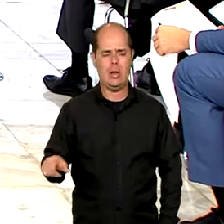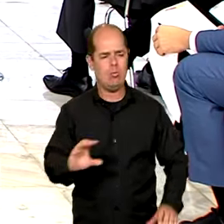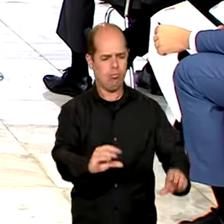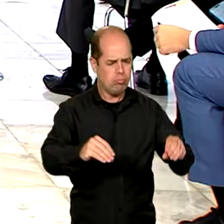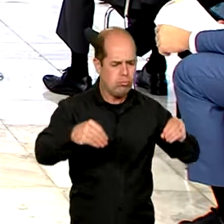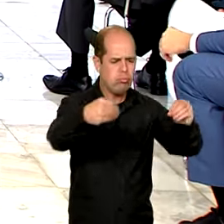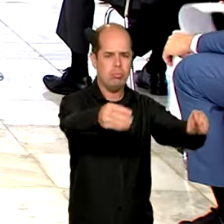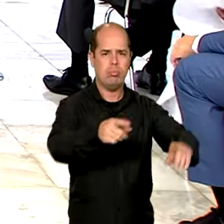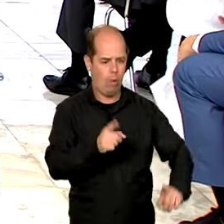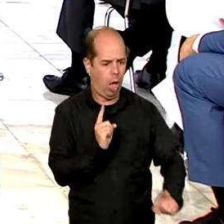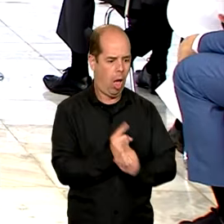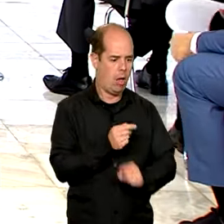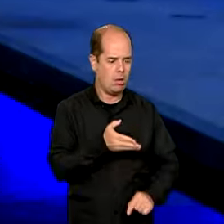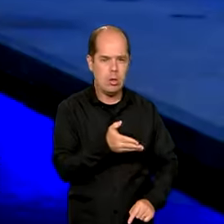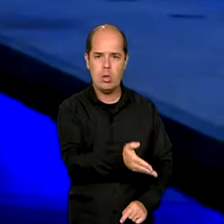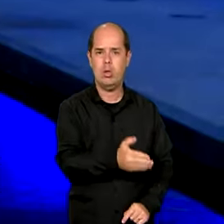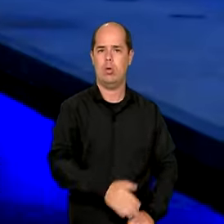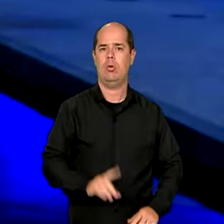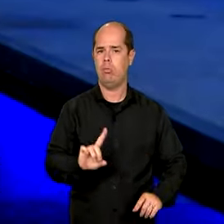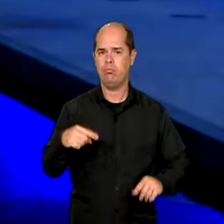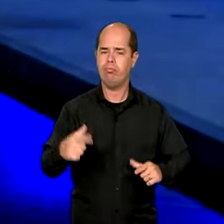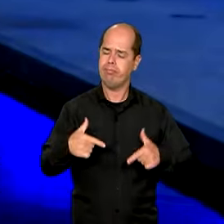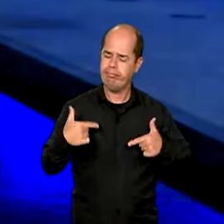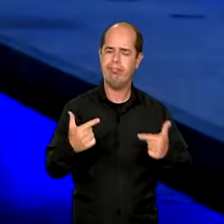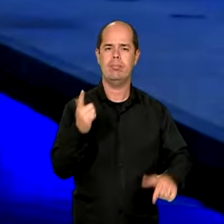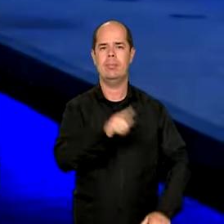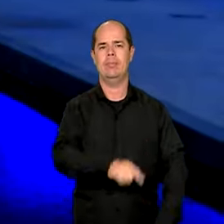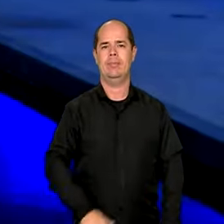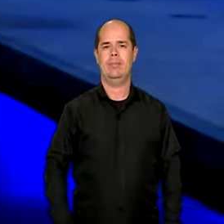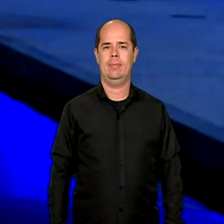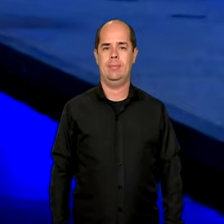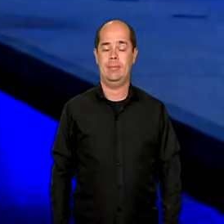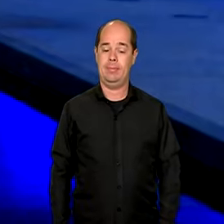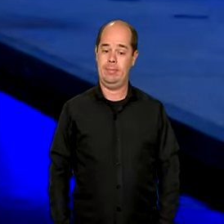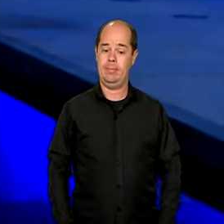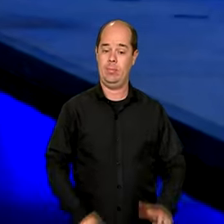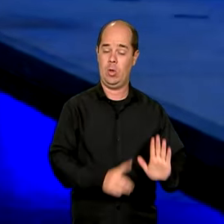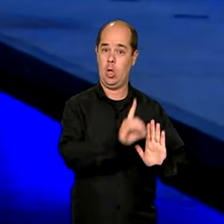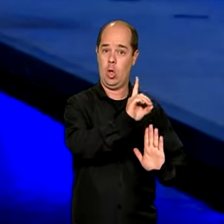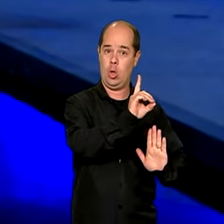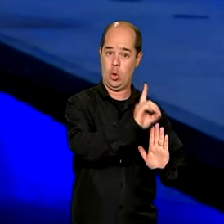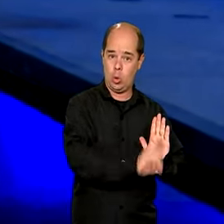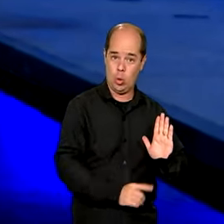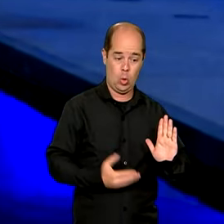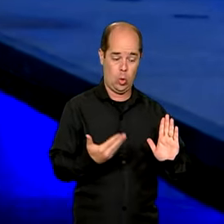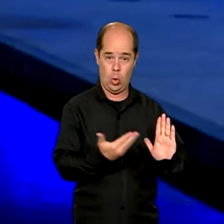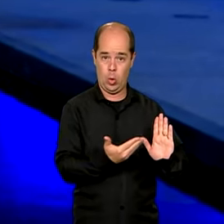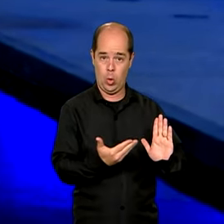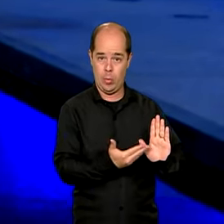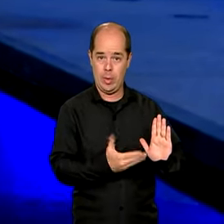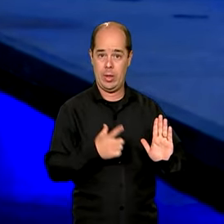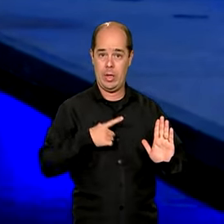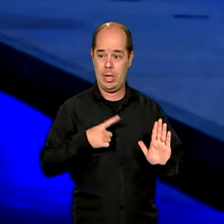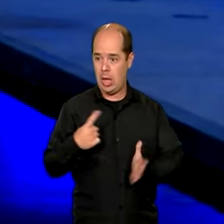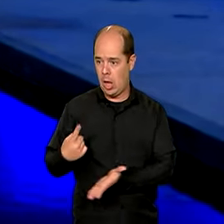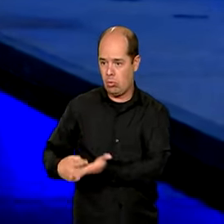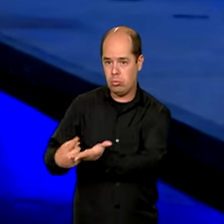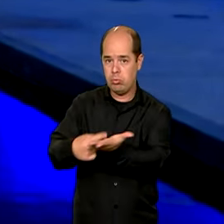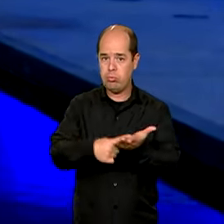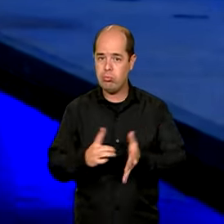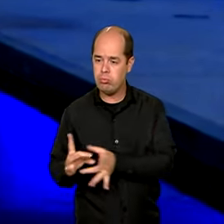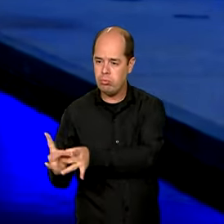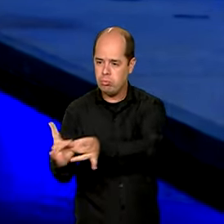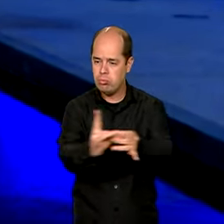abre a mala e nós vamos fazer a operação. O documento estabelece a criação de uma operação integrada e autoriza a